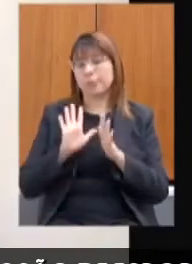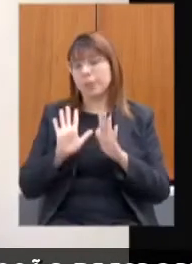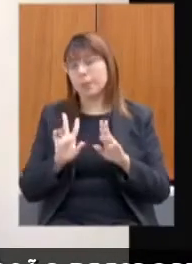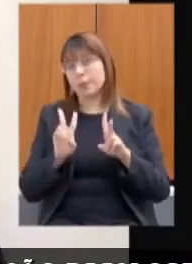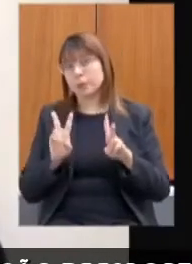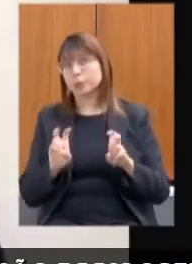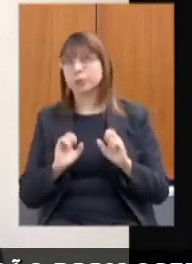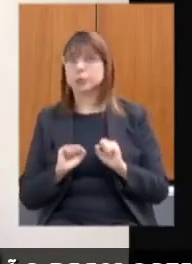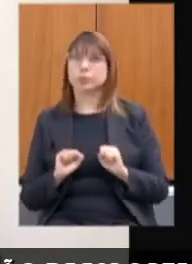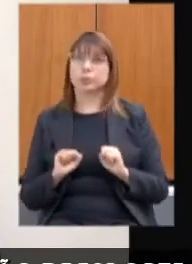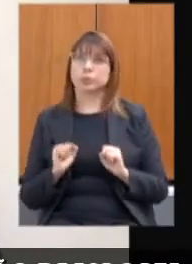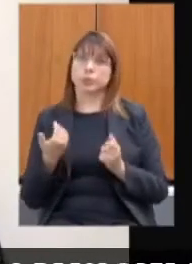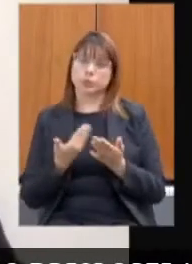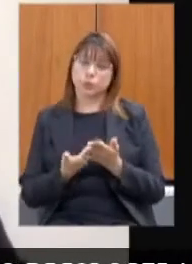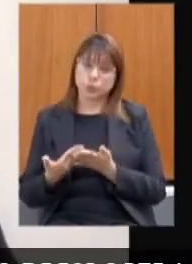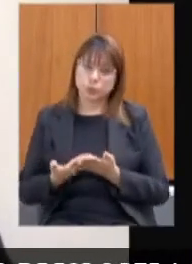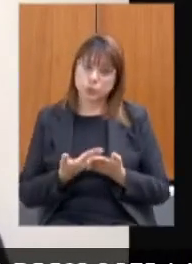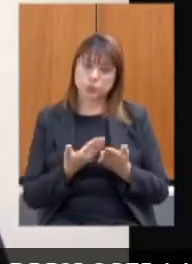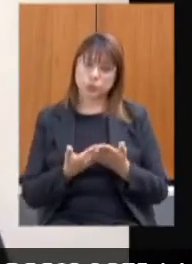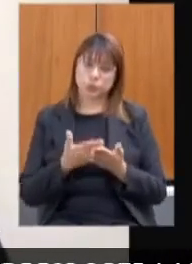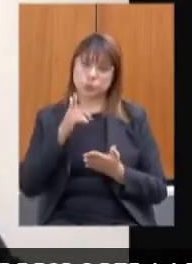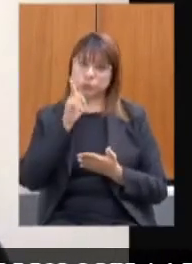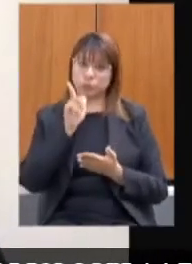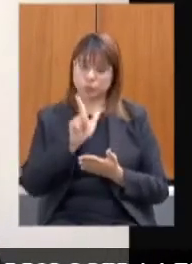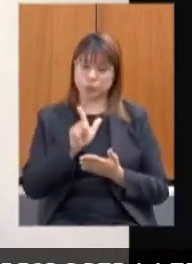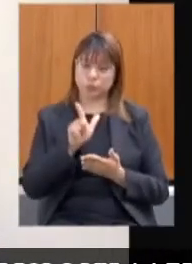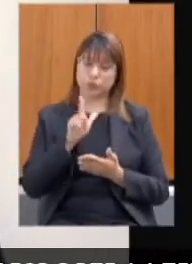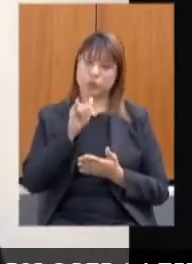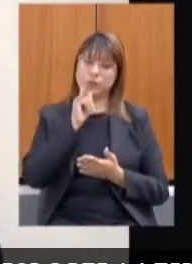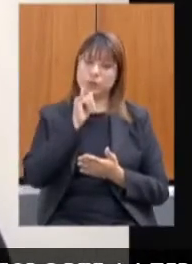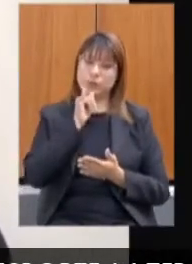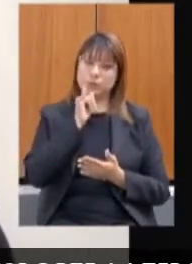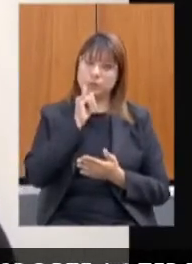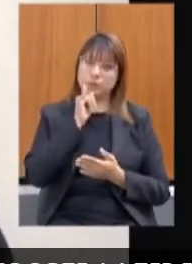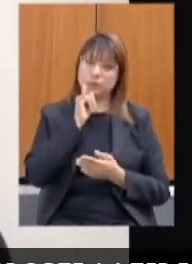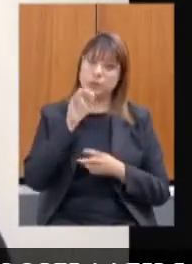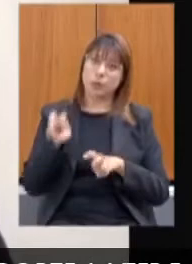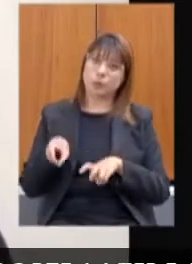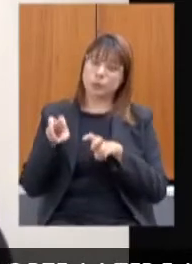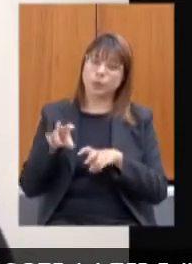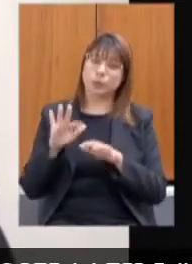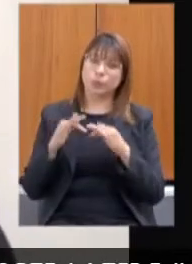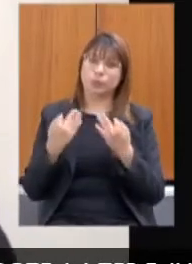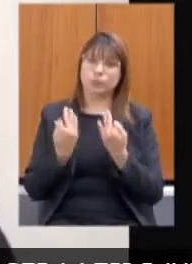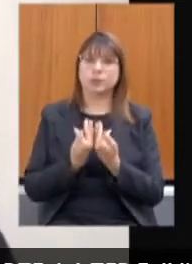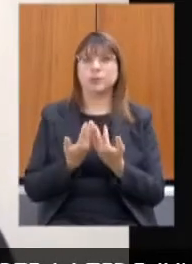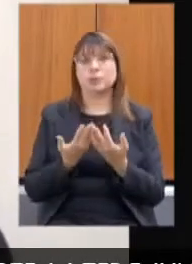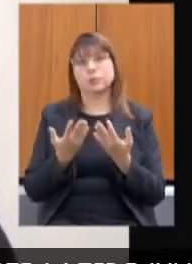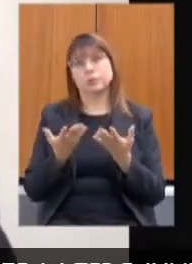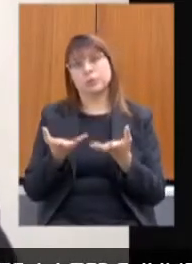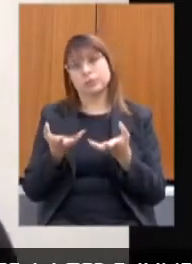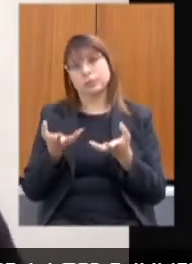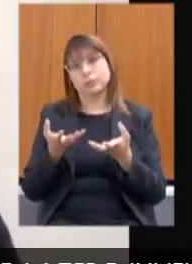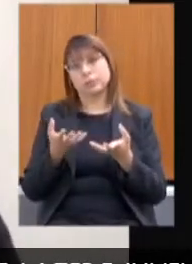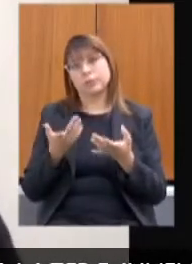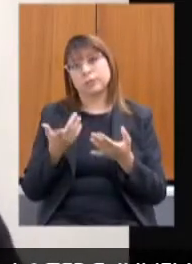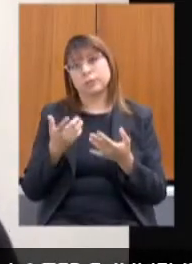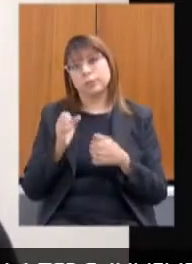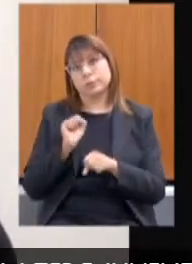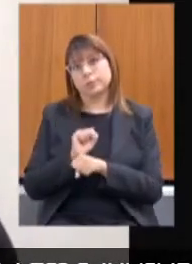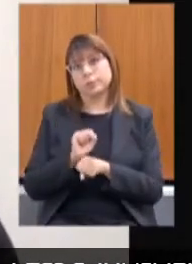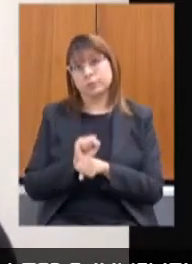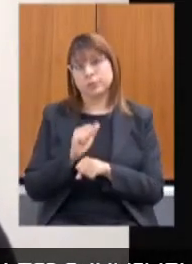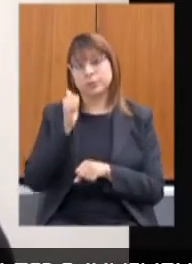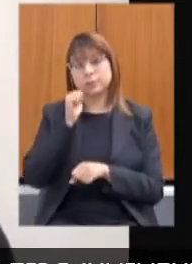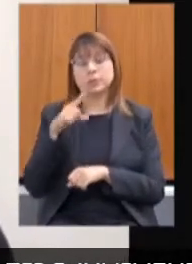das escolas, da aquisição da agricultura familiar, eu gostaria, vou guardar o pronunciamento da